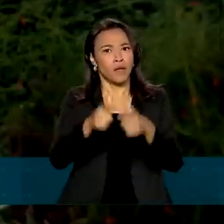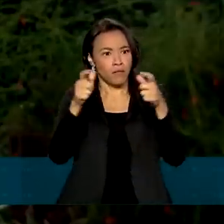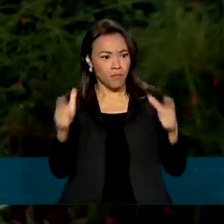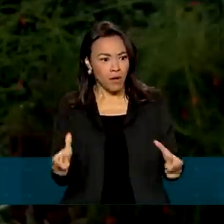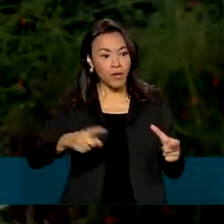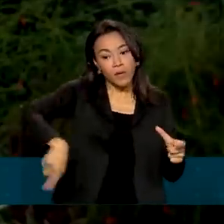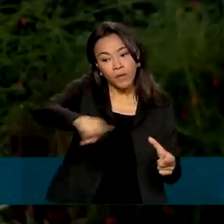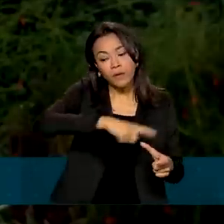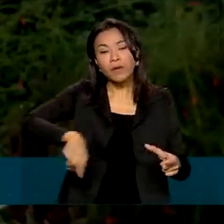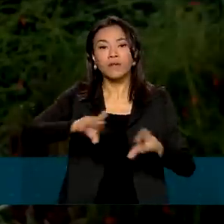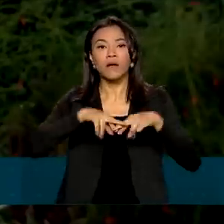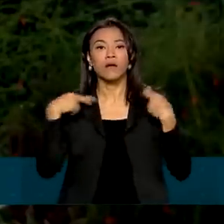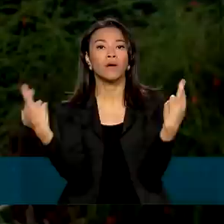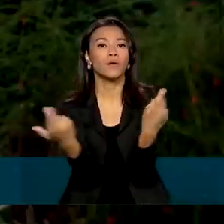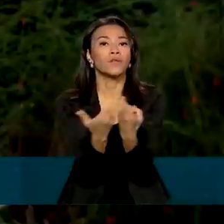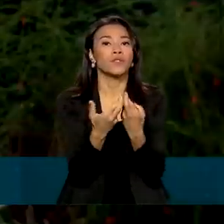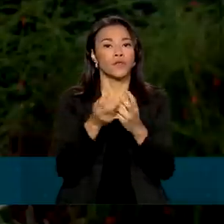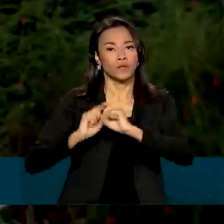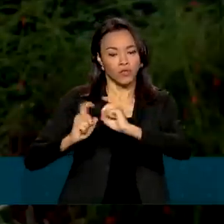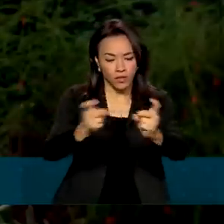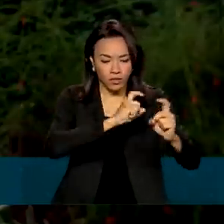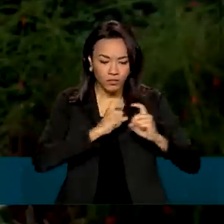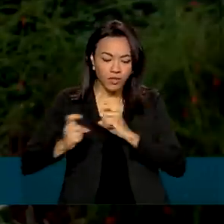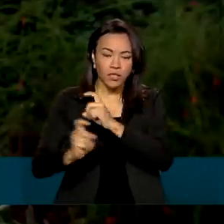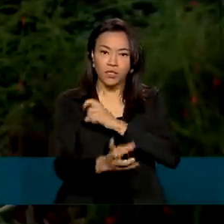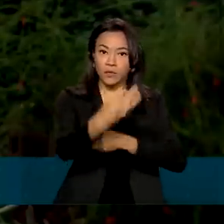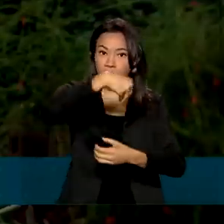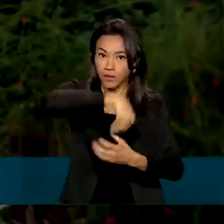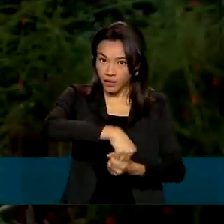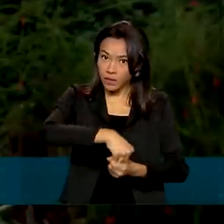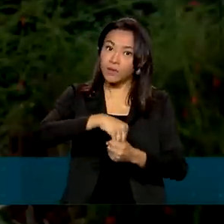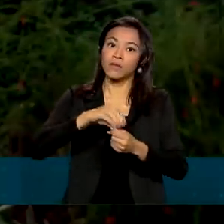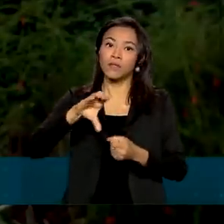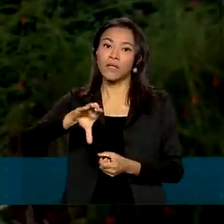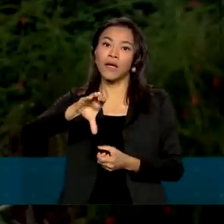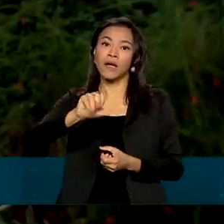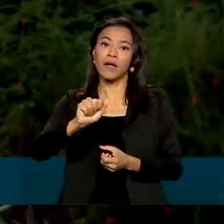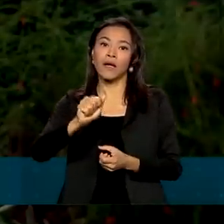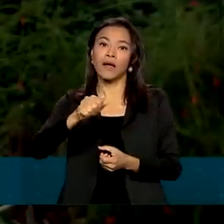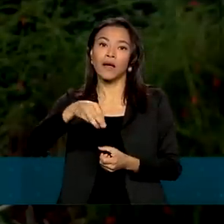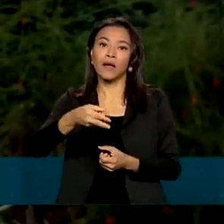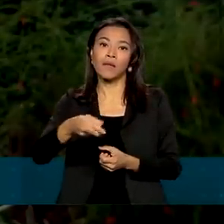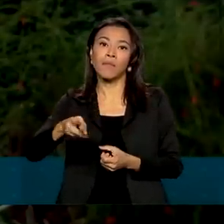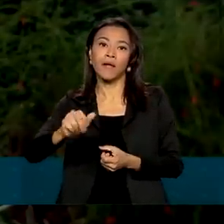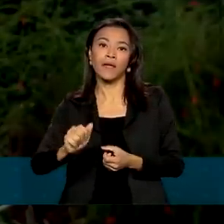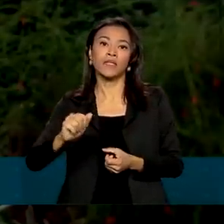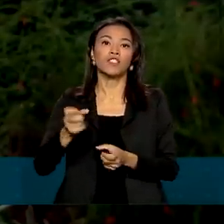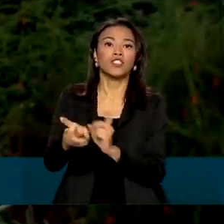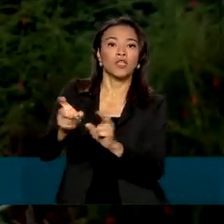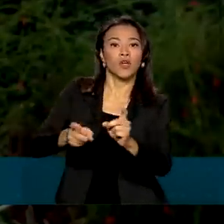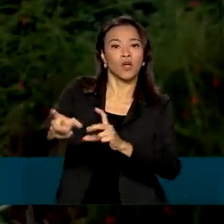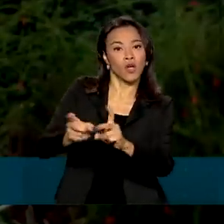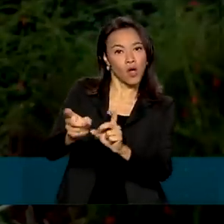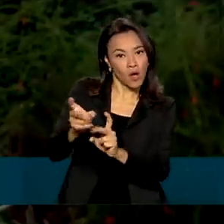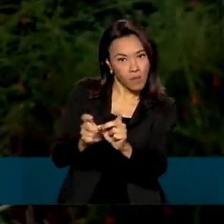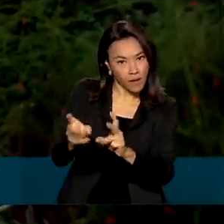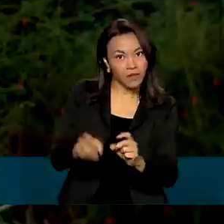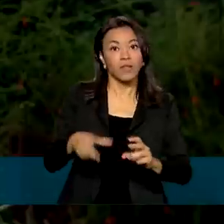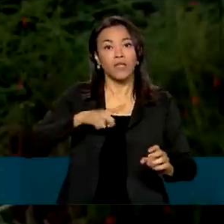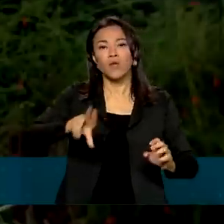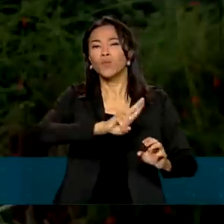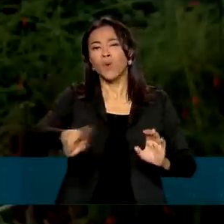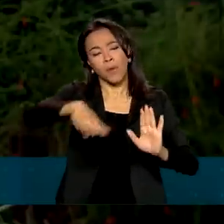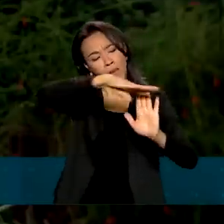reunião do Comitê Executivo de Gestão da Câmara de Comércio Exterior, que incluiu os produtos na Letec, a lista de